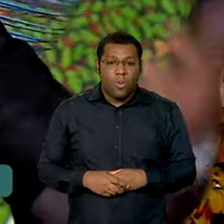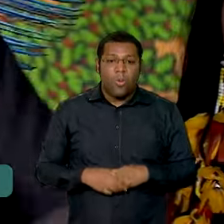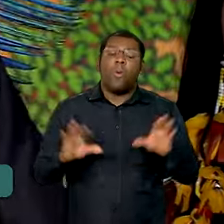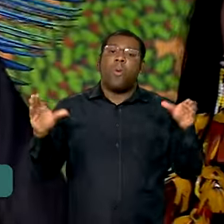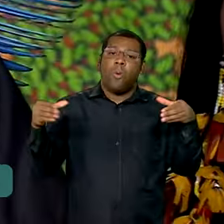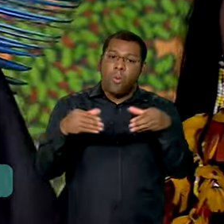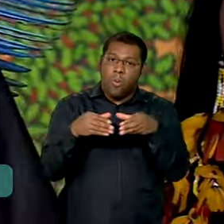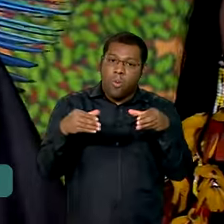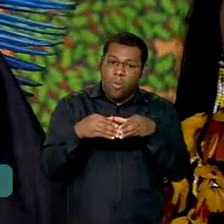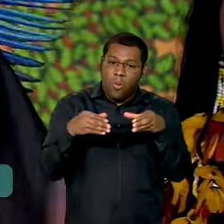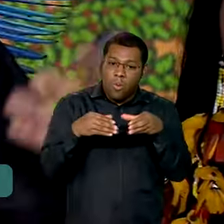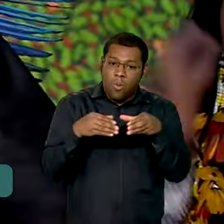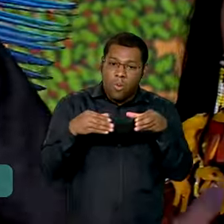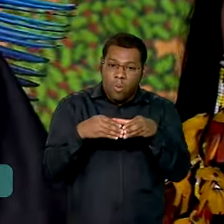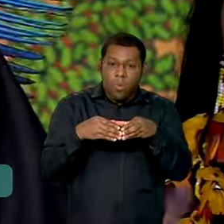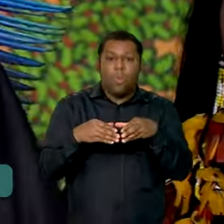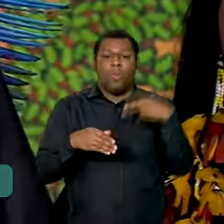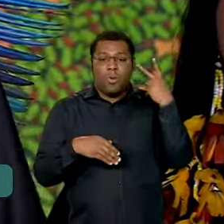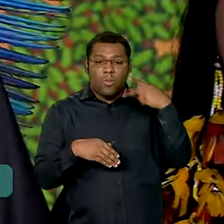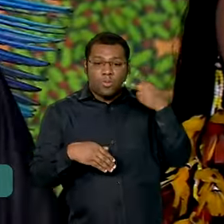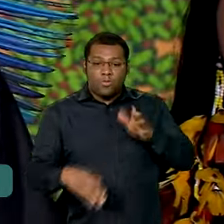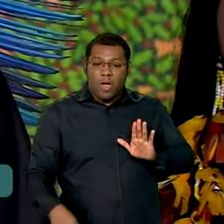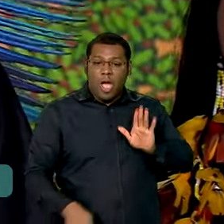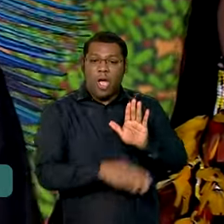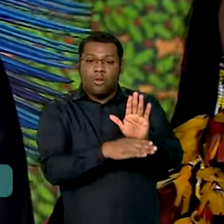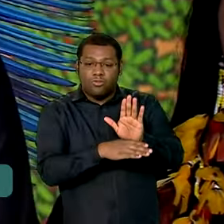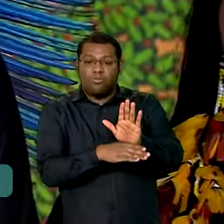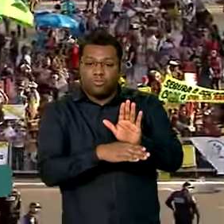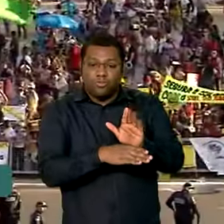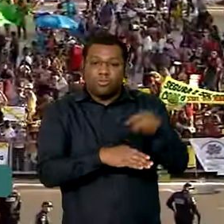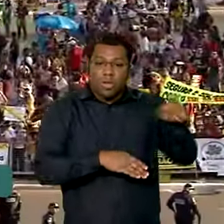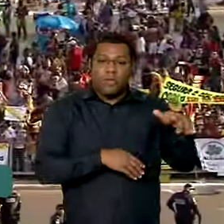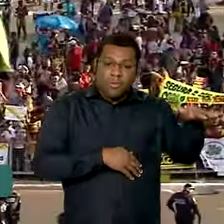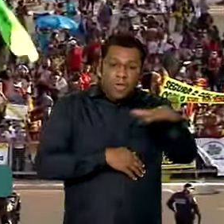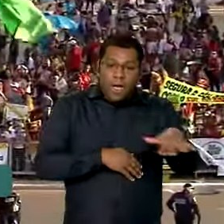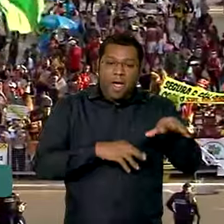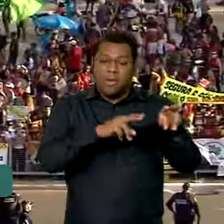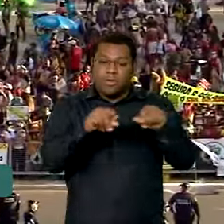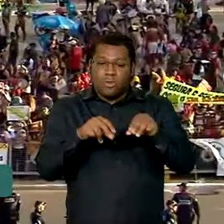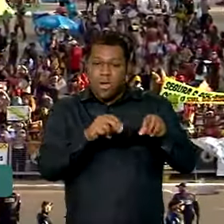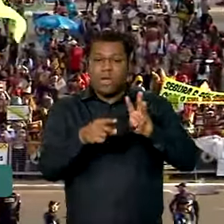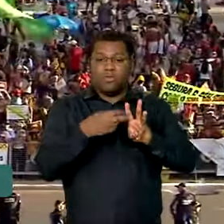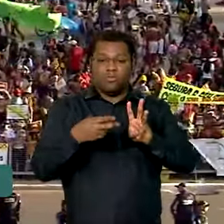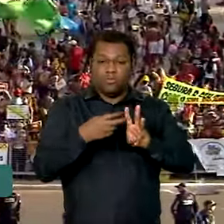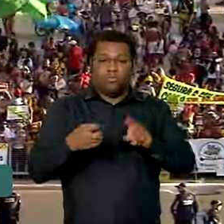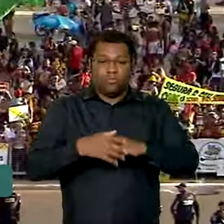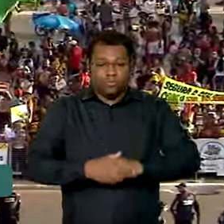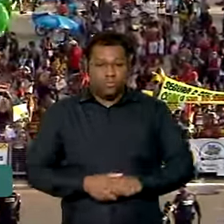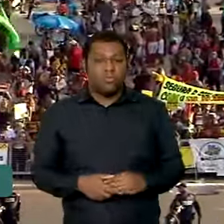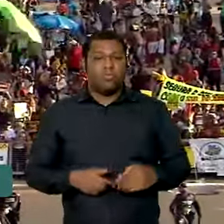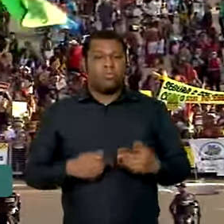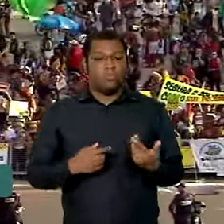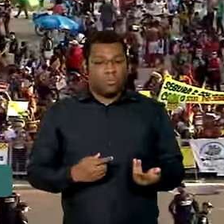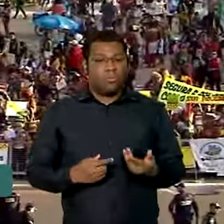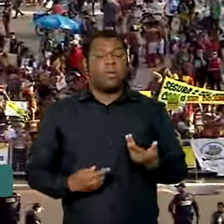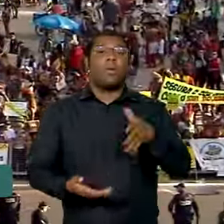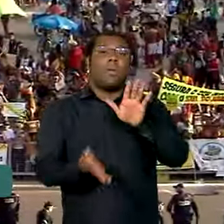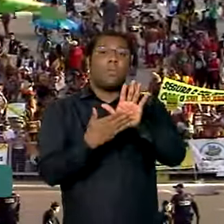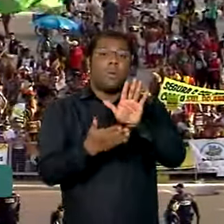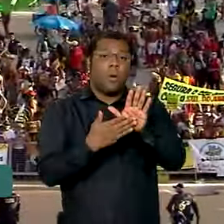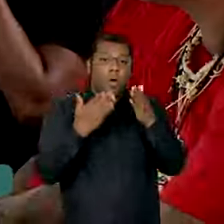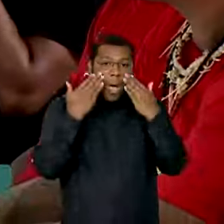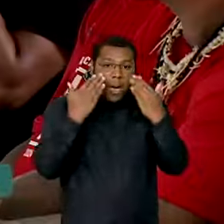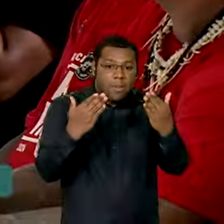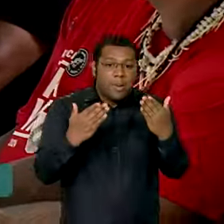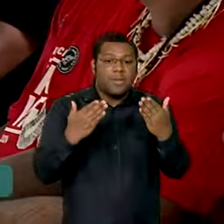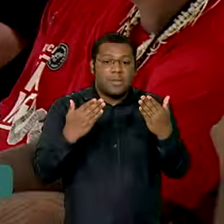superar a política de demarcação de terras indígenas no país. As reivindicações foram entregues pessoalmente ao presidente